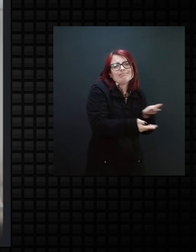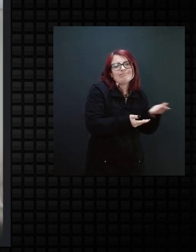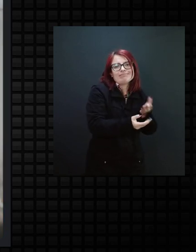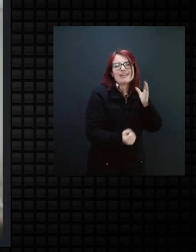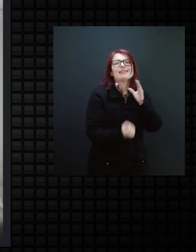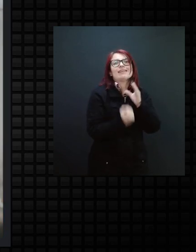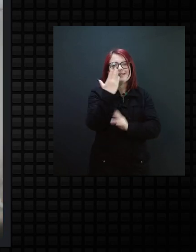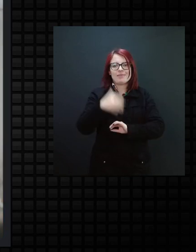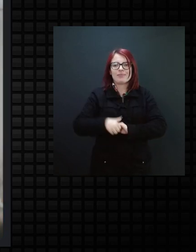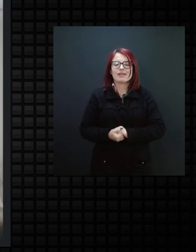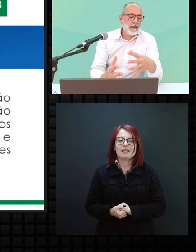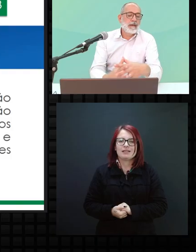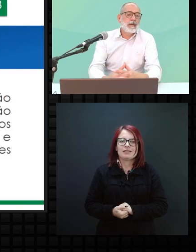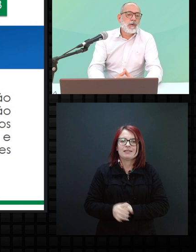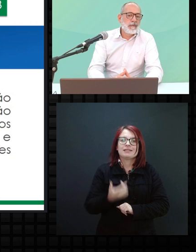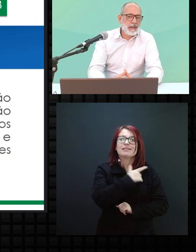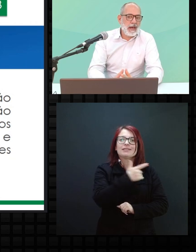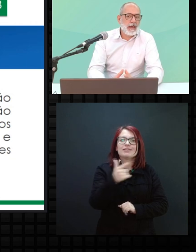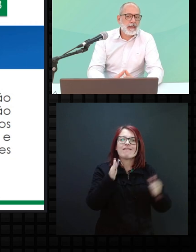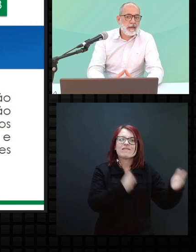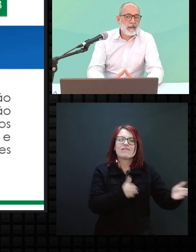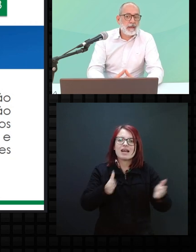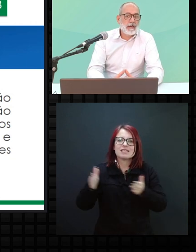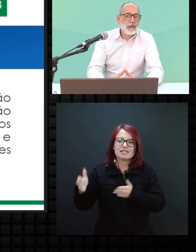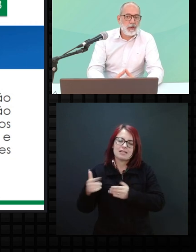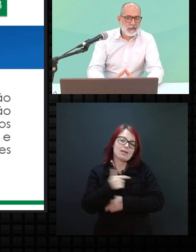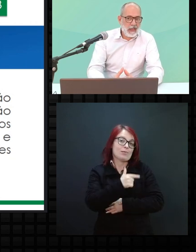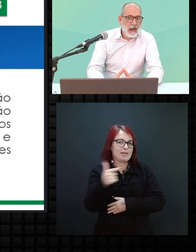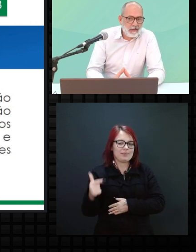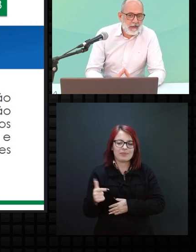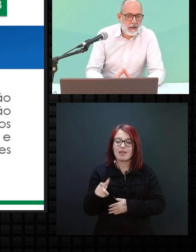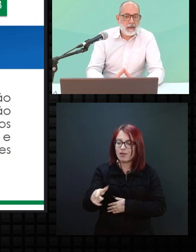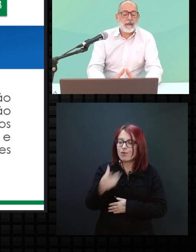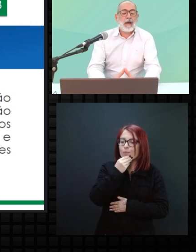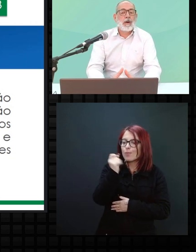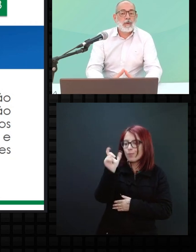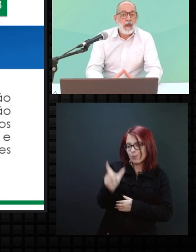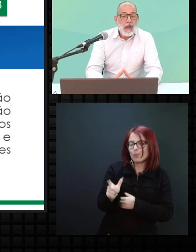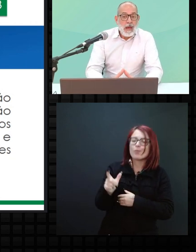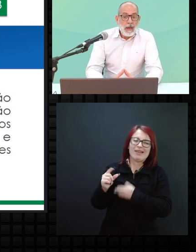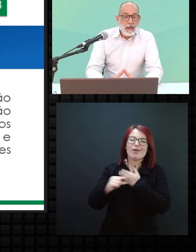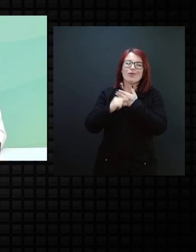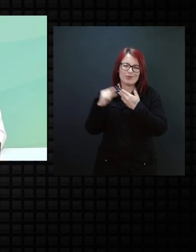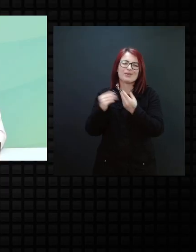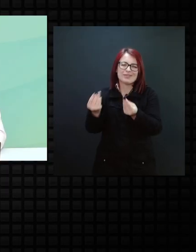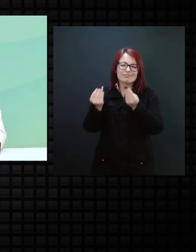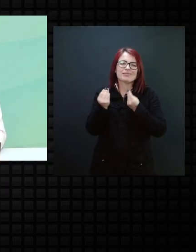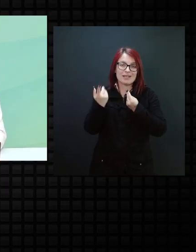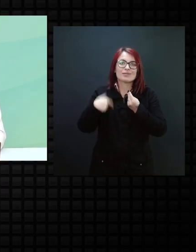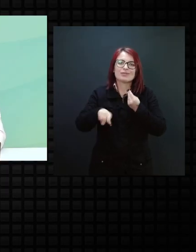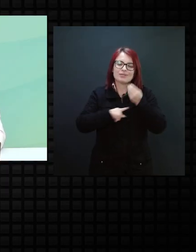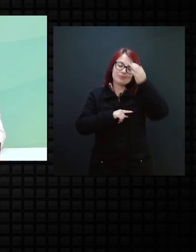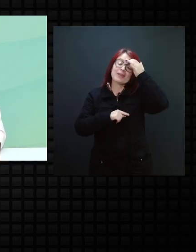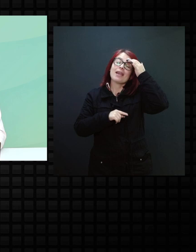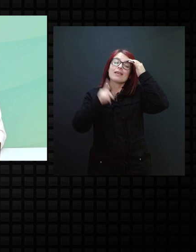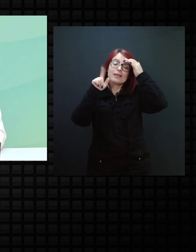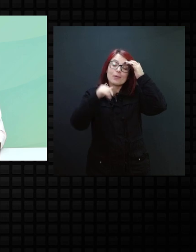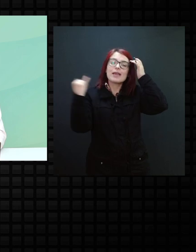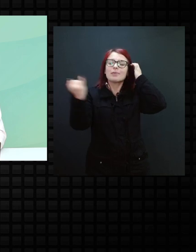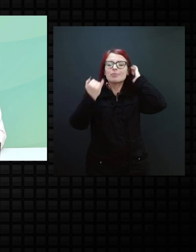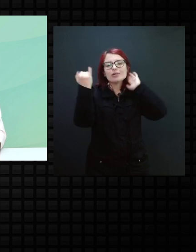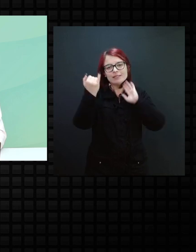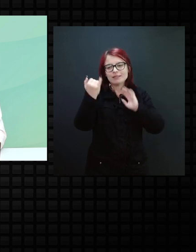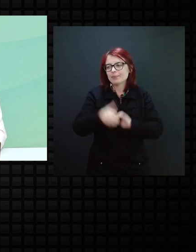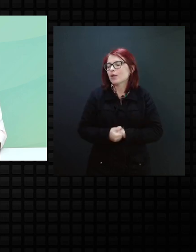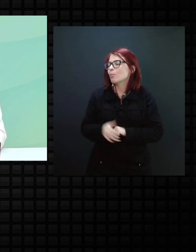todas as fases que o Van Dyke nos traz, né, Carol? Então, Carol, eu acho muito interessante quando